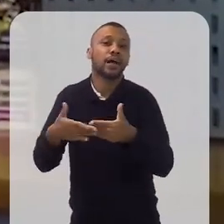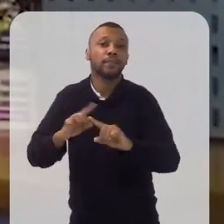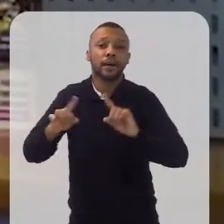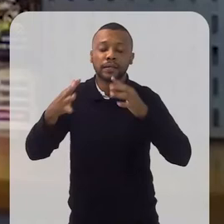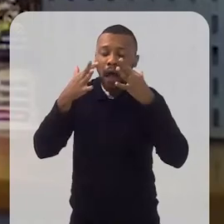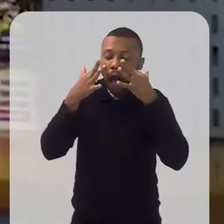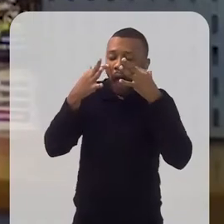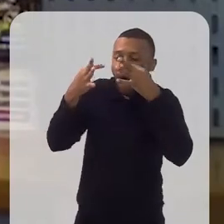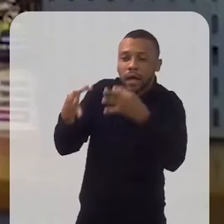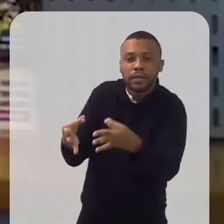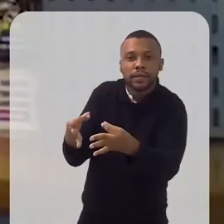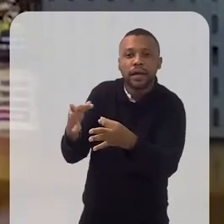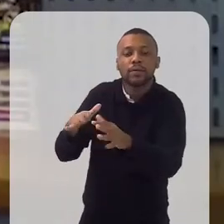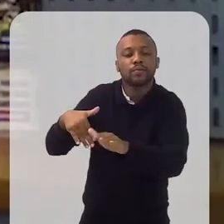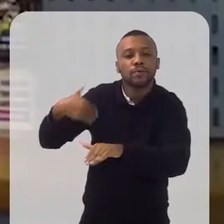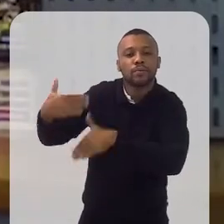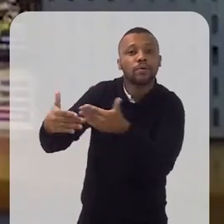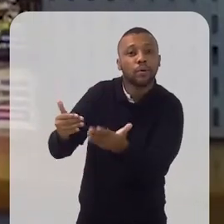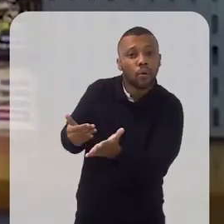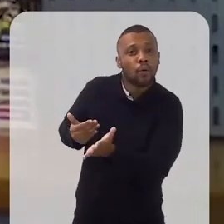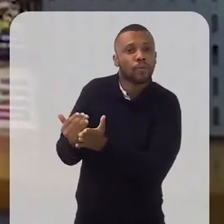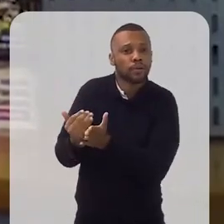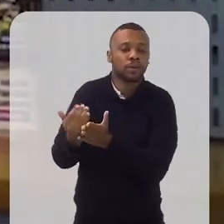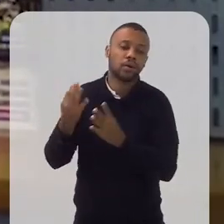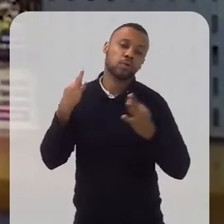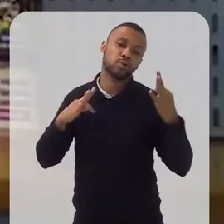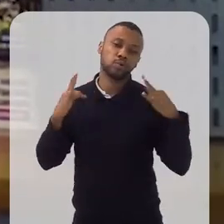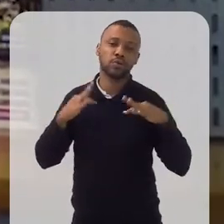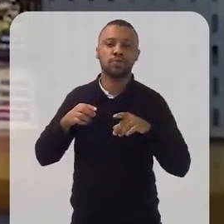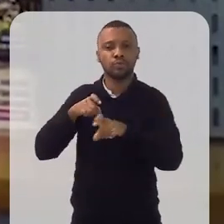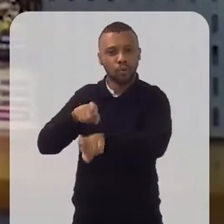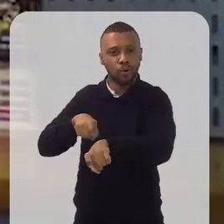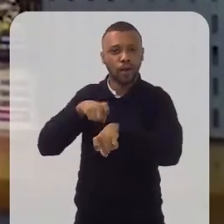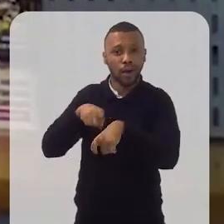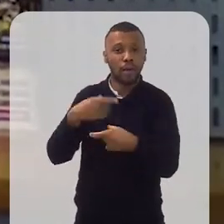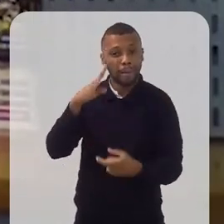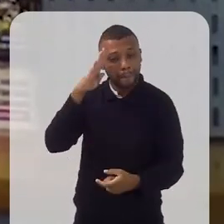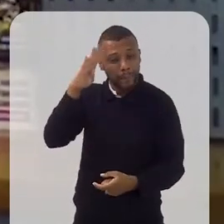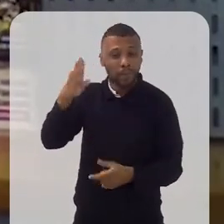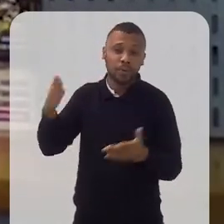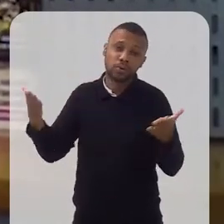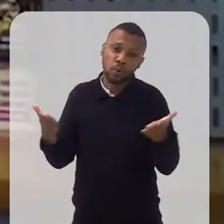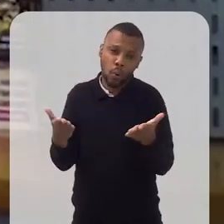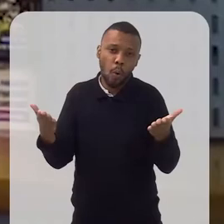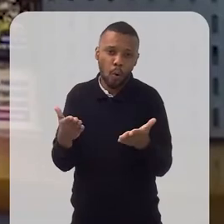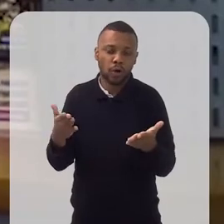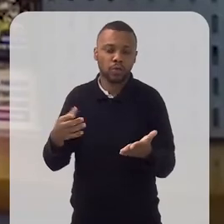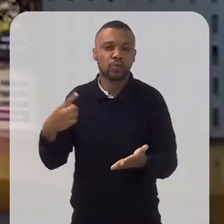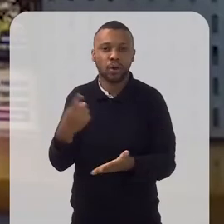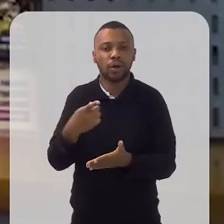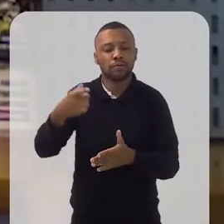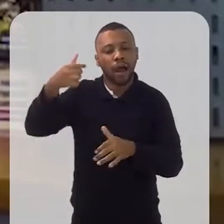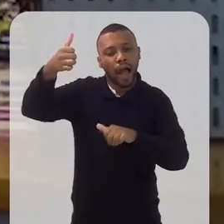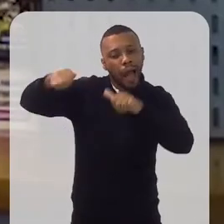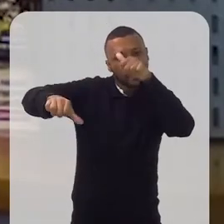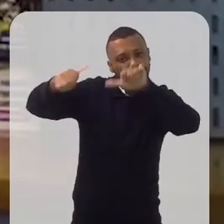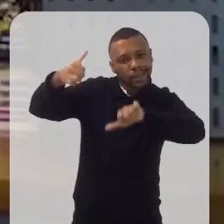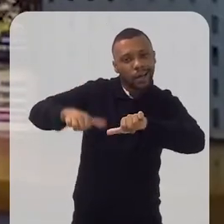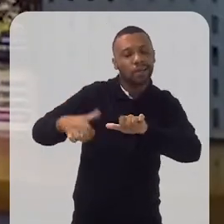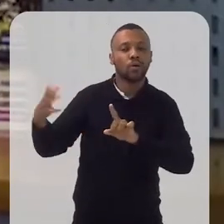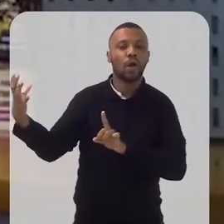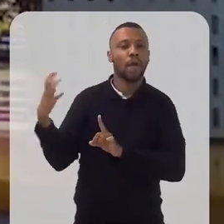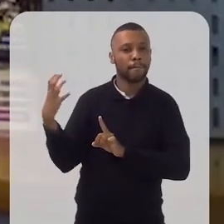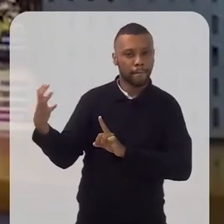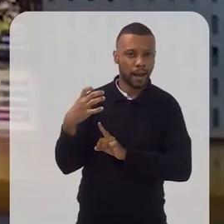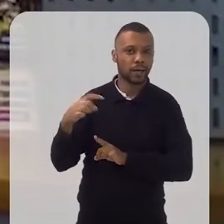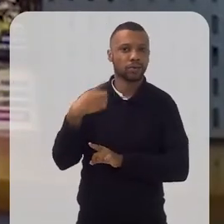antenado com esse processo e quer começar a fazer um turismo rural. E o que a gente mais viu hoje, analisando